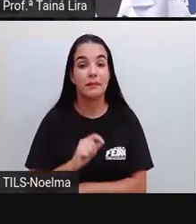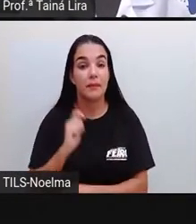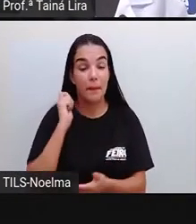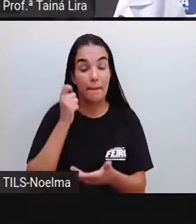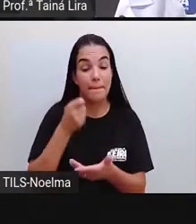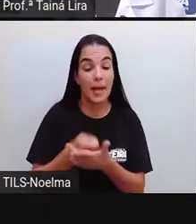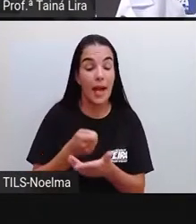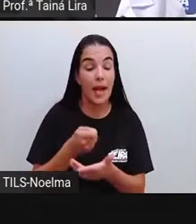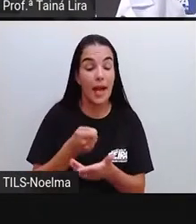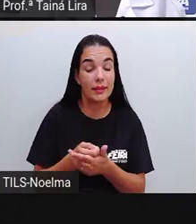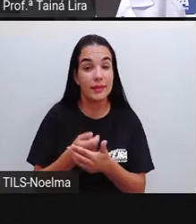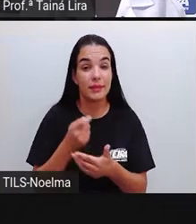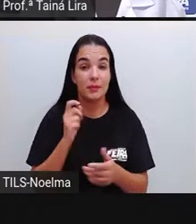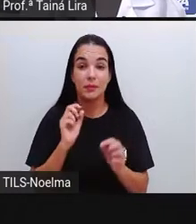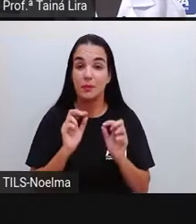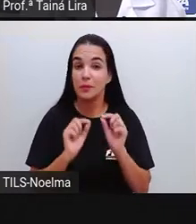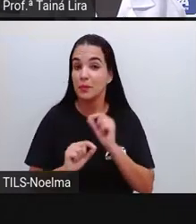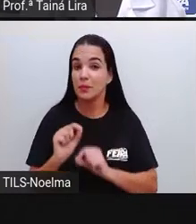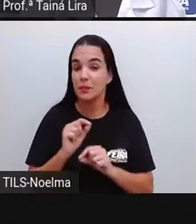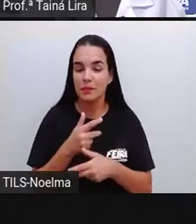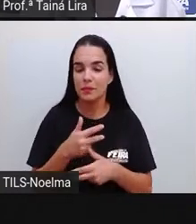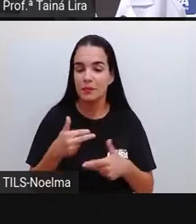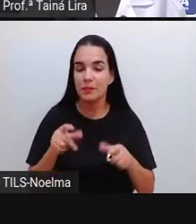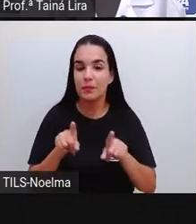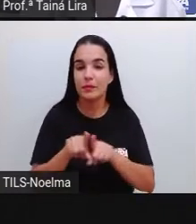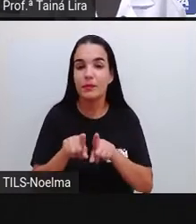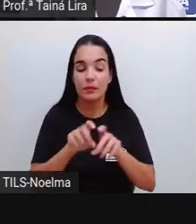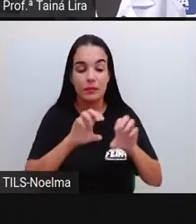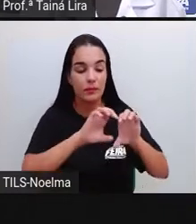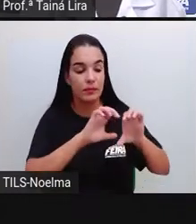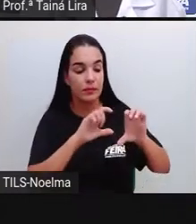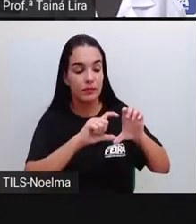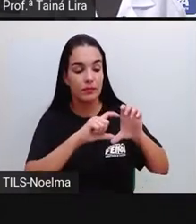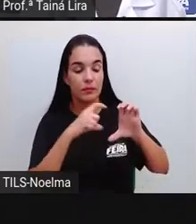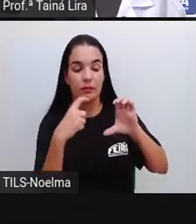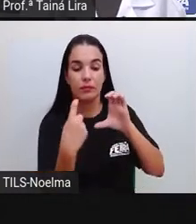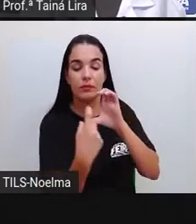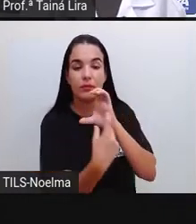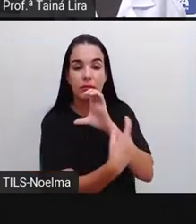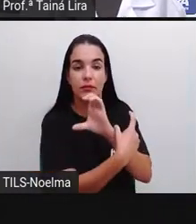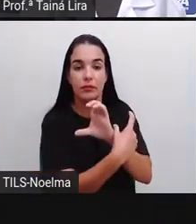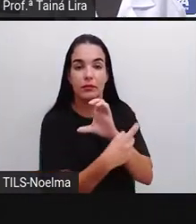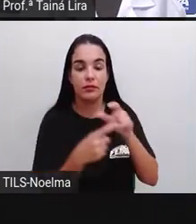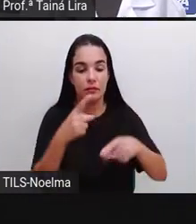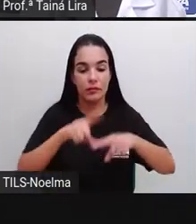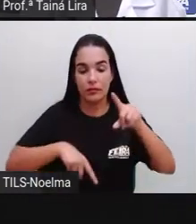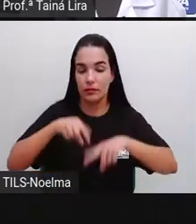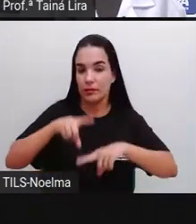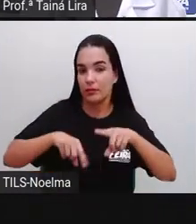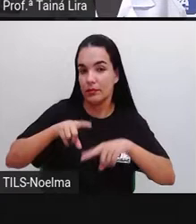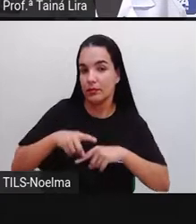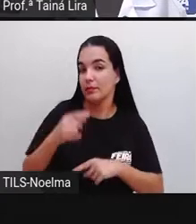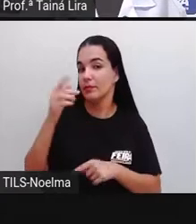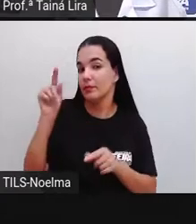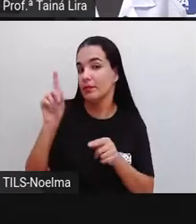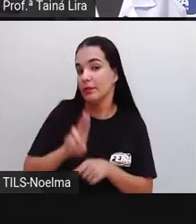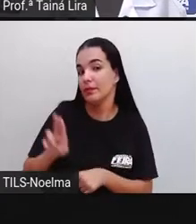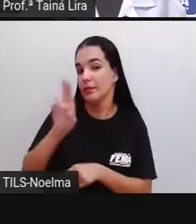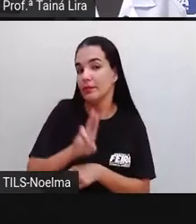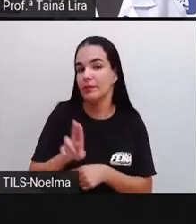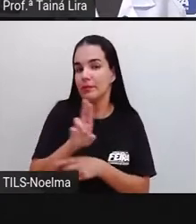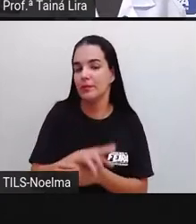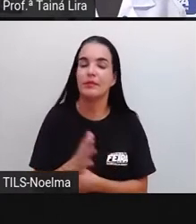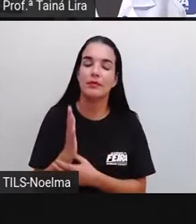a conta e os rótulos dos produtos que consumimos, então vamos lá, segundo ano, a gente vai começar